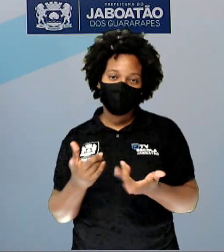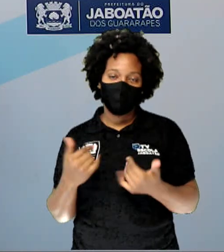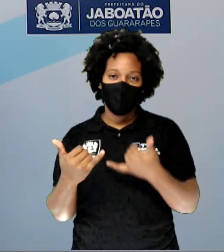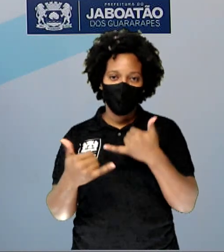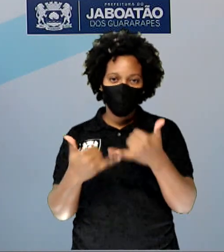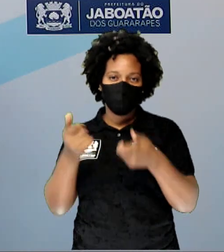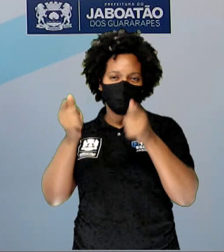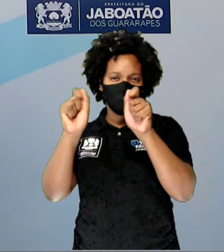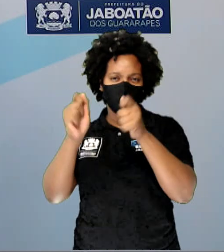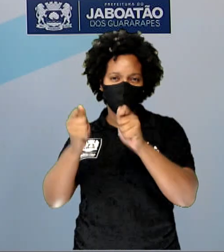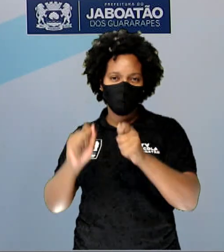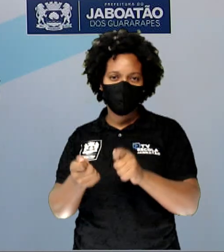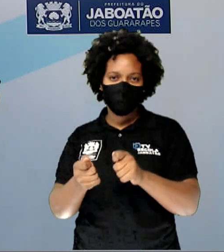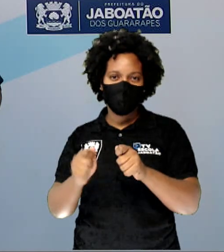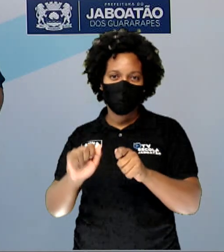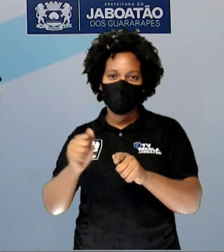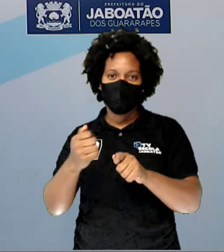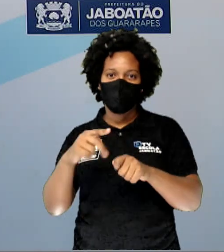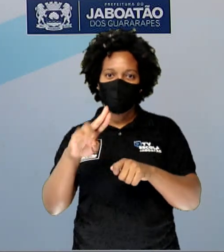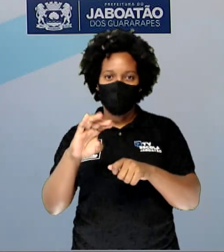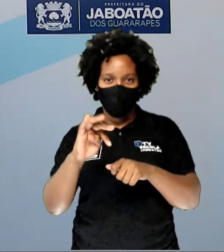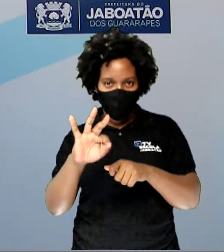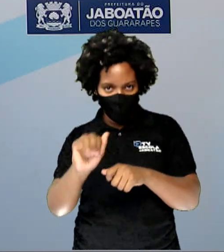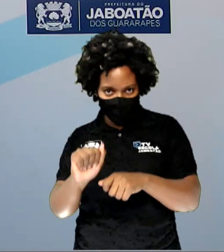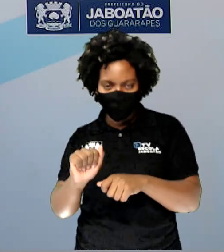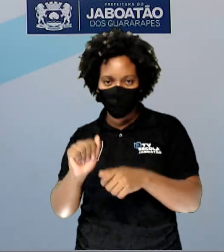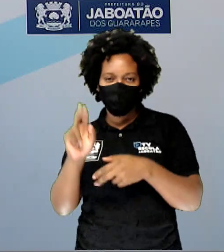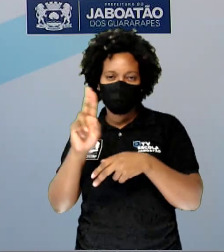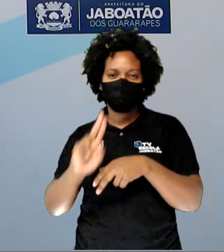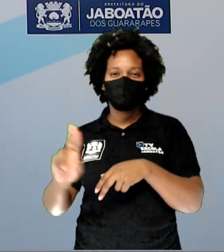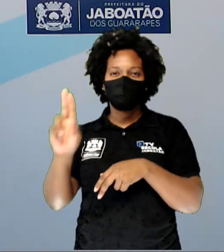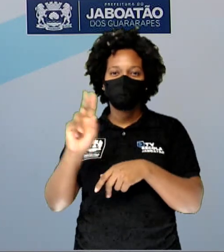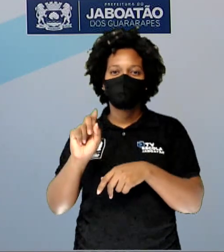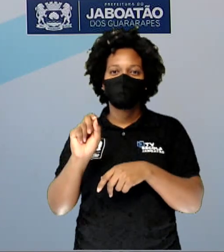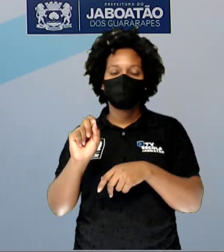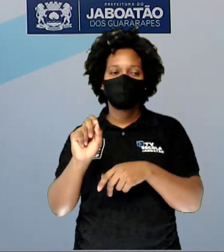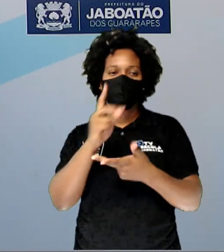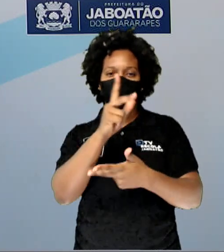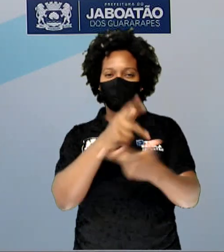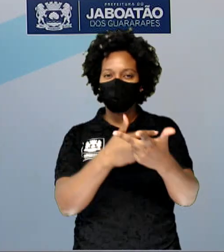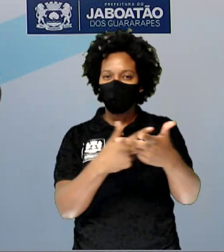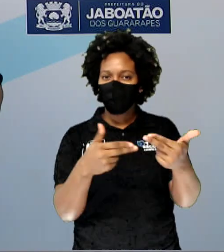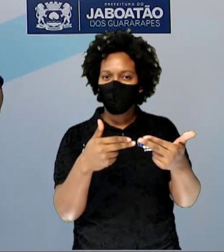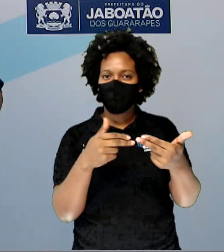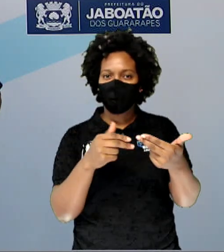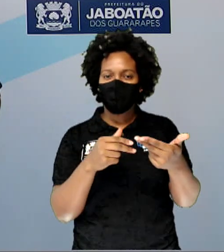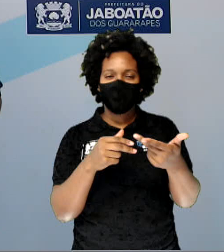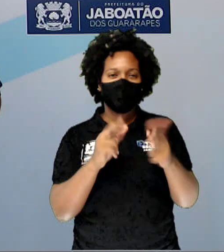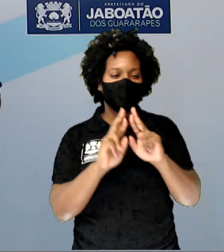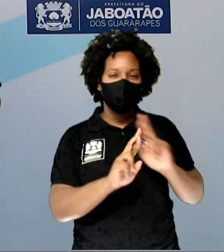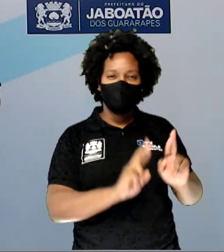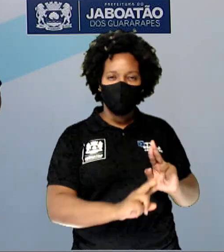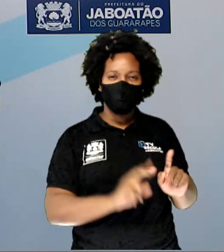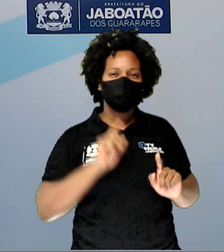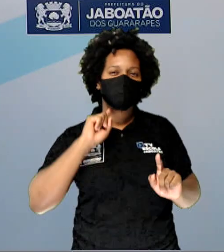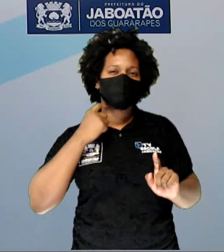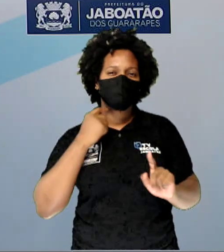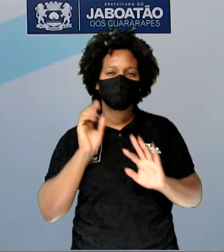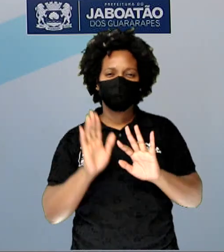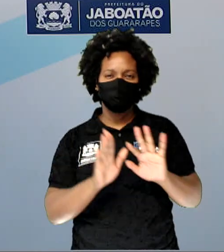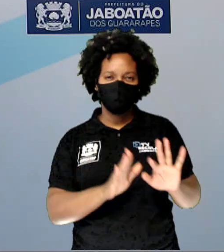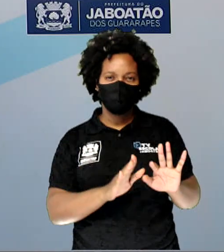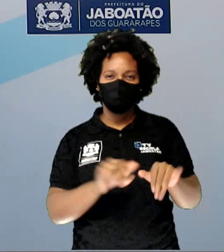brinquedos artesanais de sucata, eles utilizam a matéria-prima dos resíduos do consumo humano, como